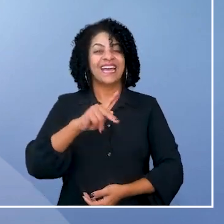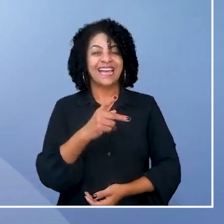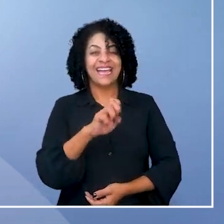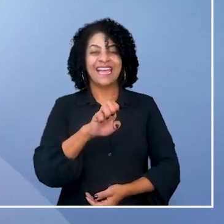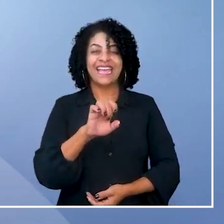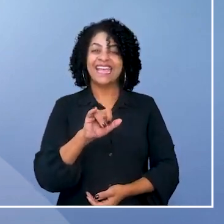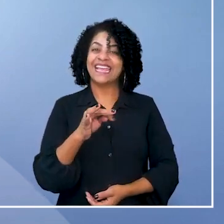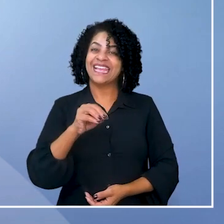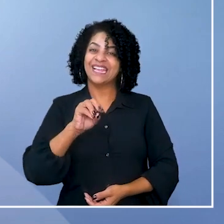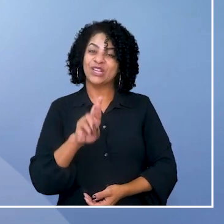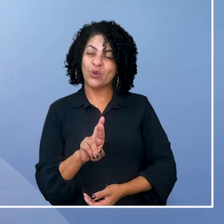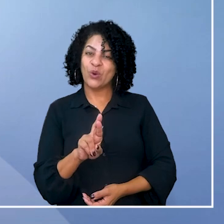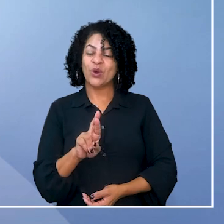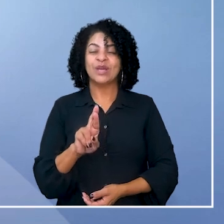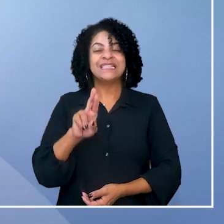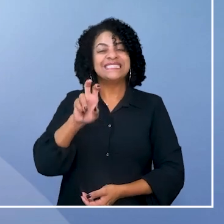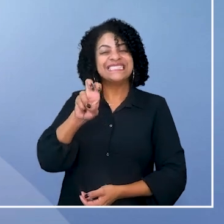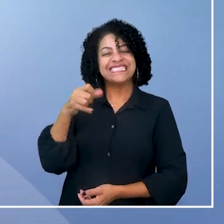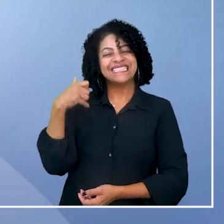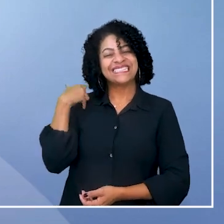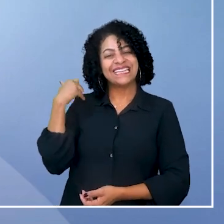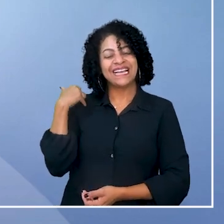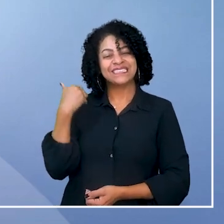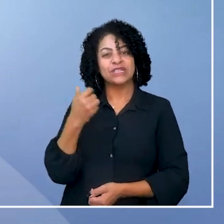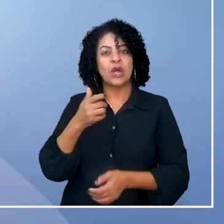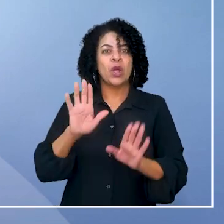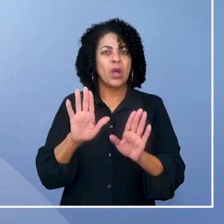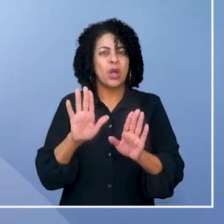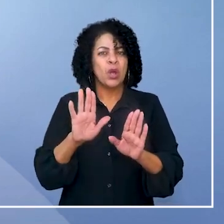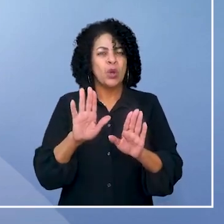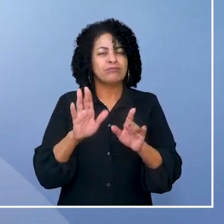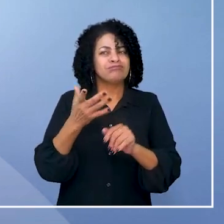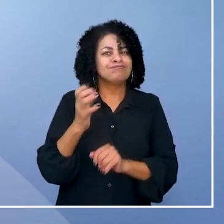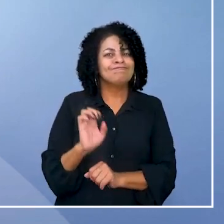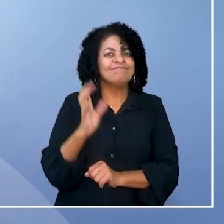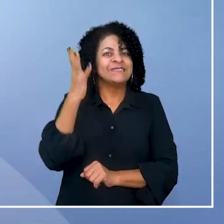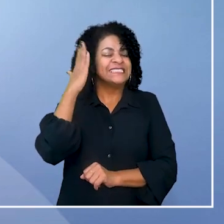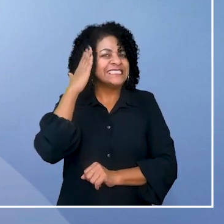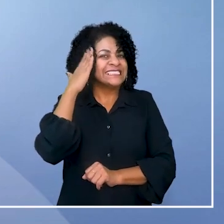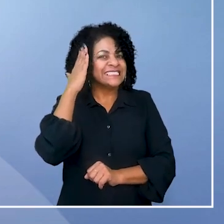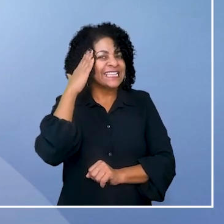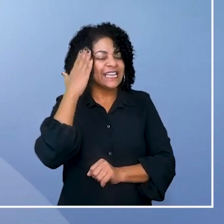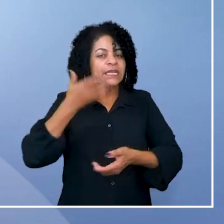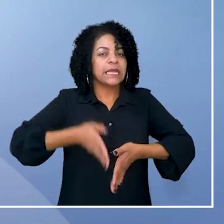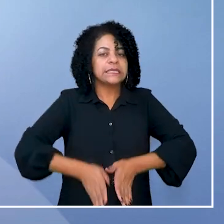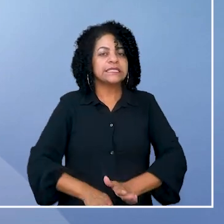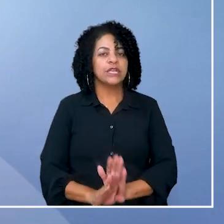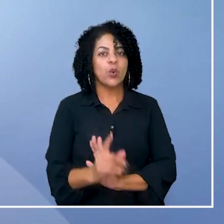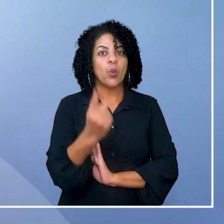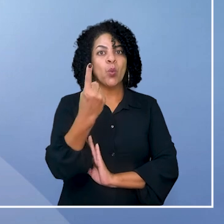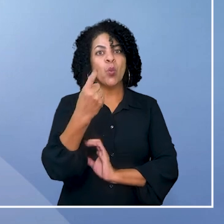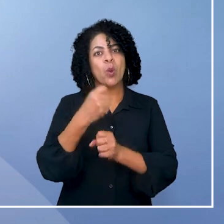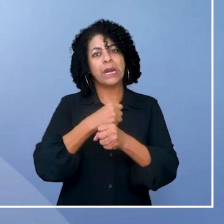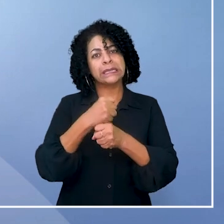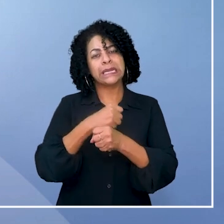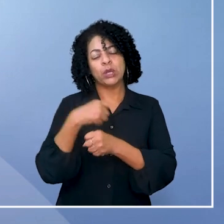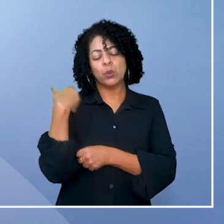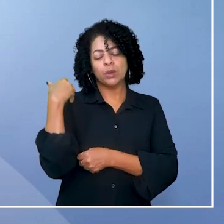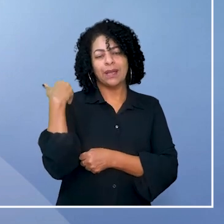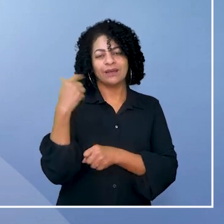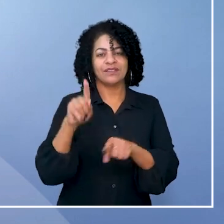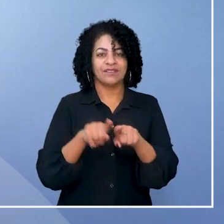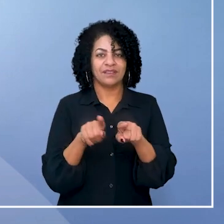Esse é o Heitor, hoje com 5 anos. O diagnóstico veio quando ele tinha pouco mais de um ano e logo iniciamos as